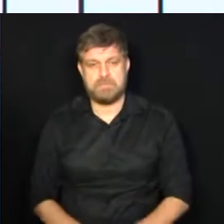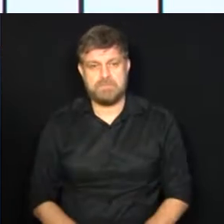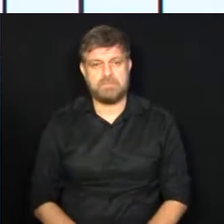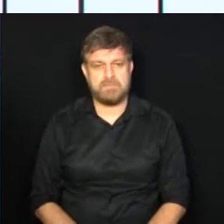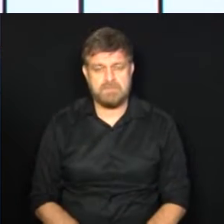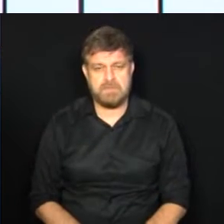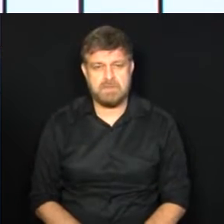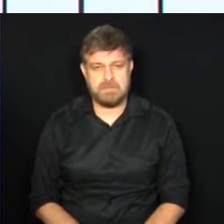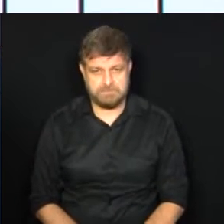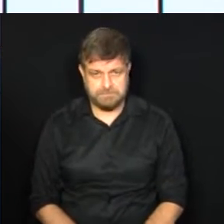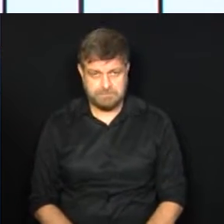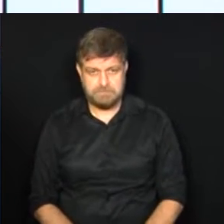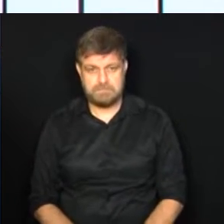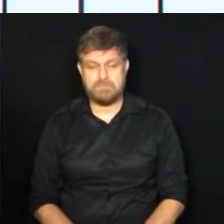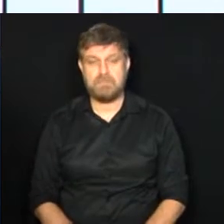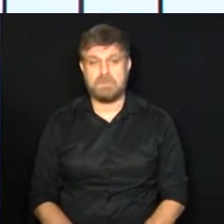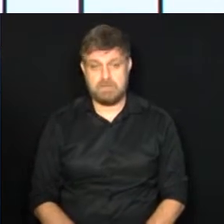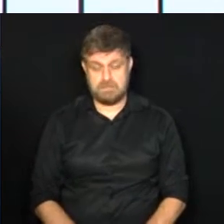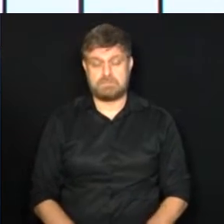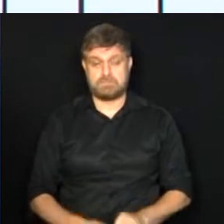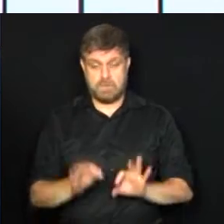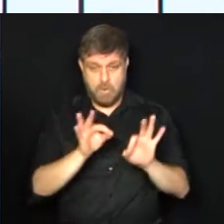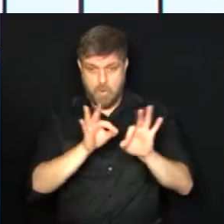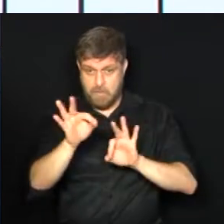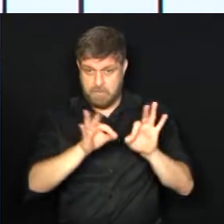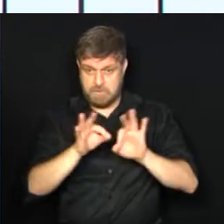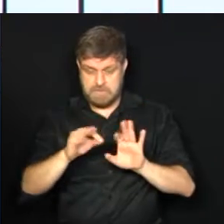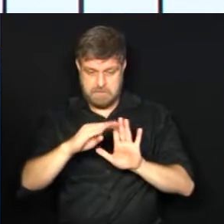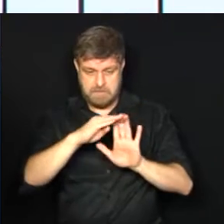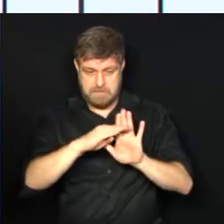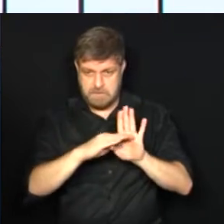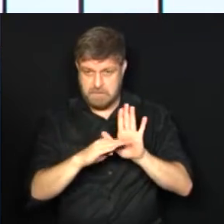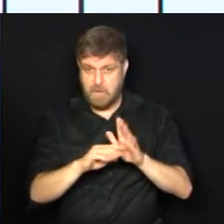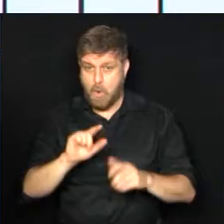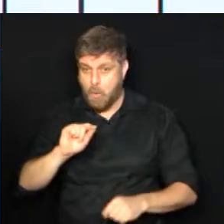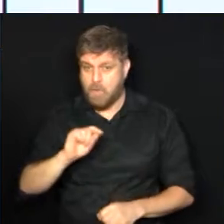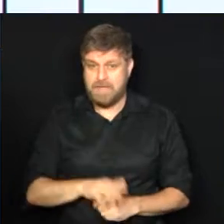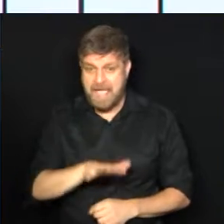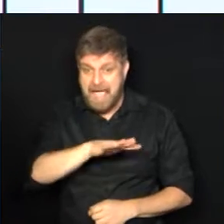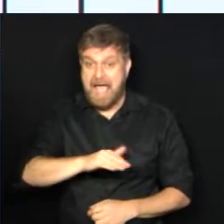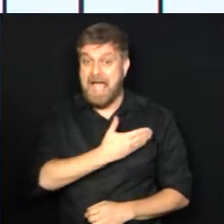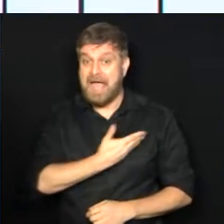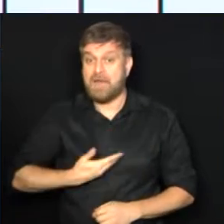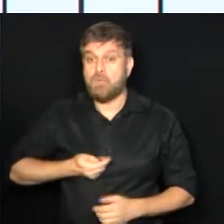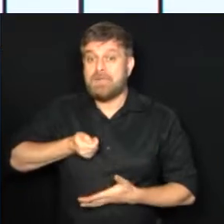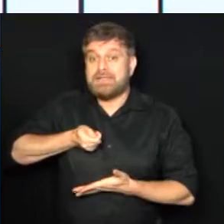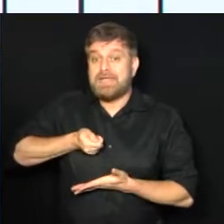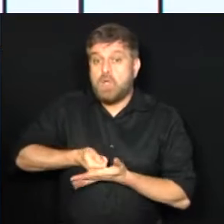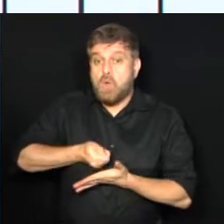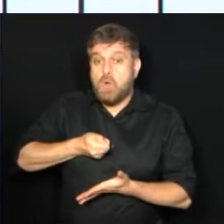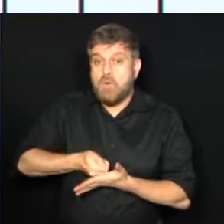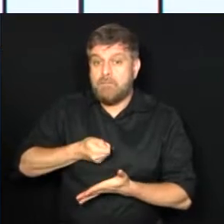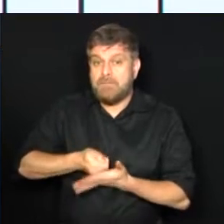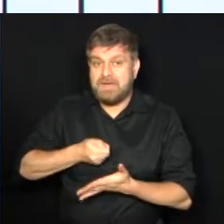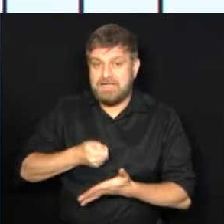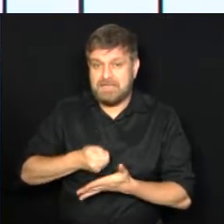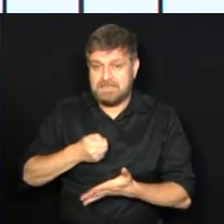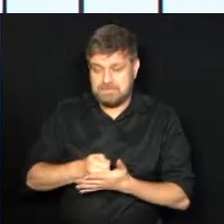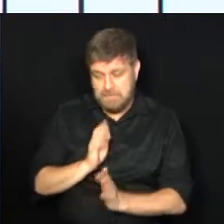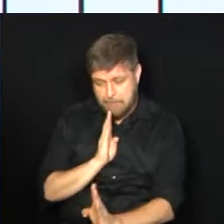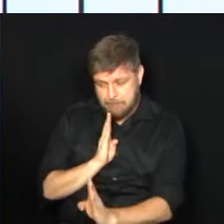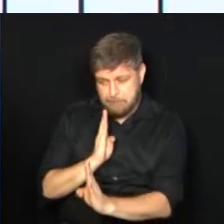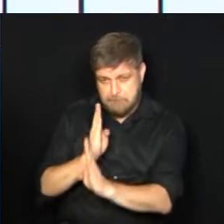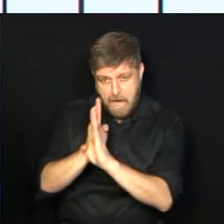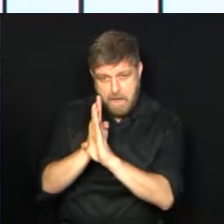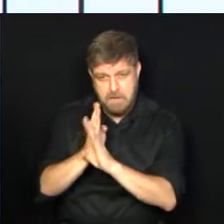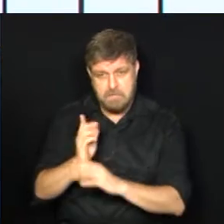Olha, a matéria determina que a administração pública tem obrigação em sendo constatado